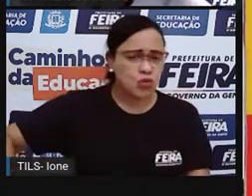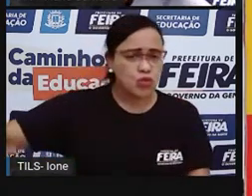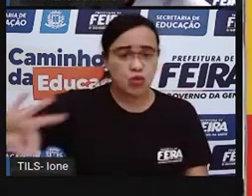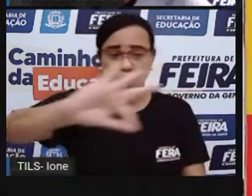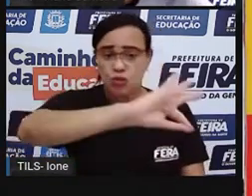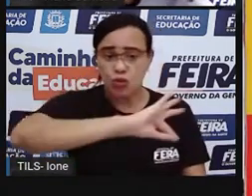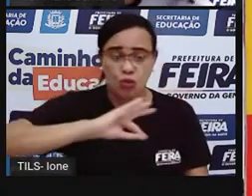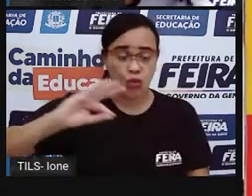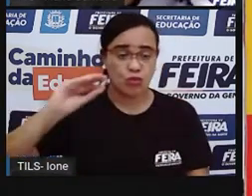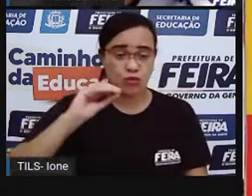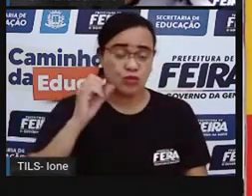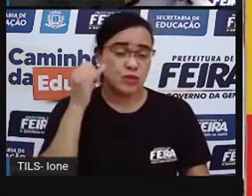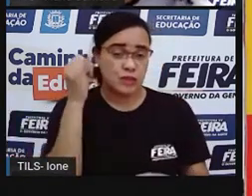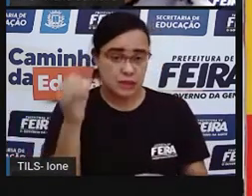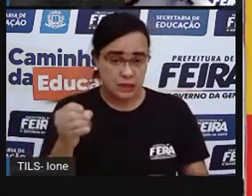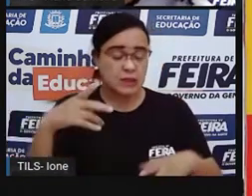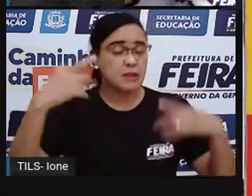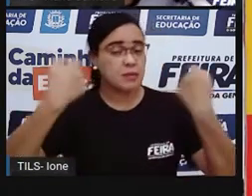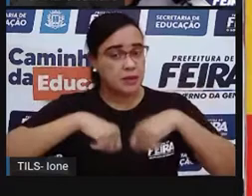especiais.